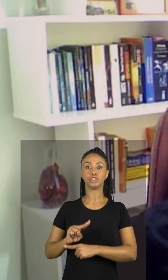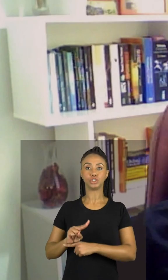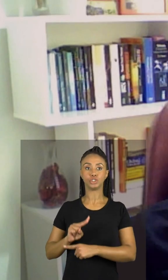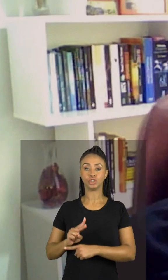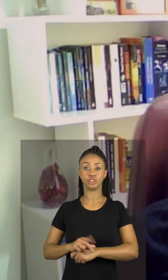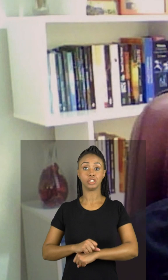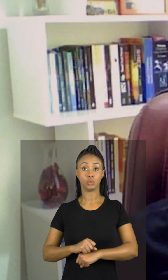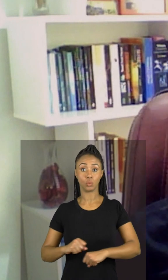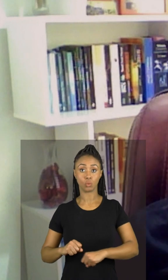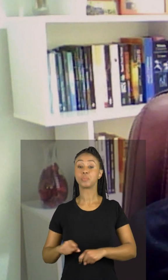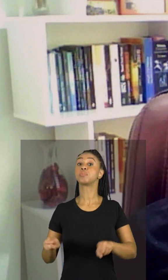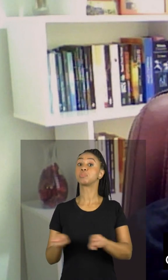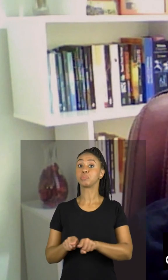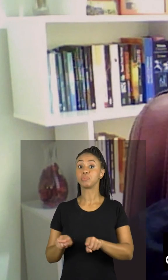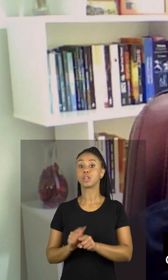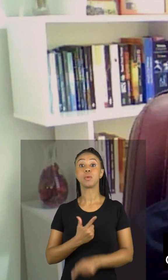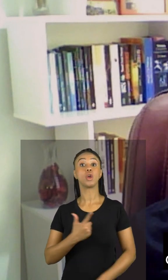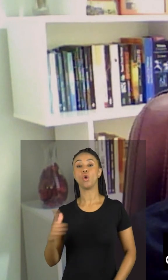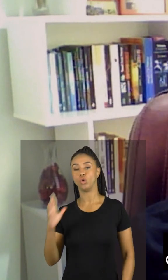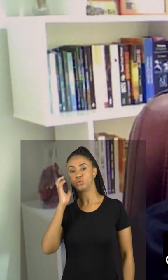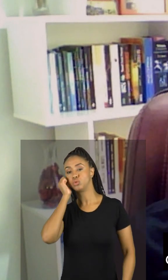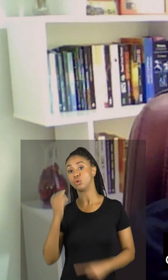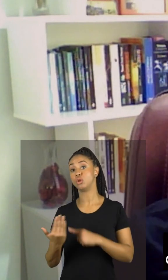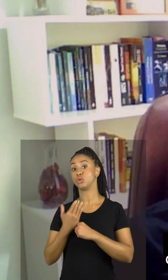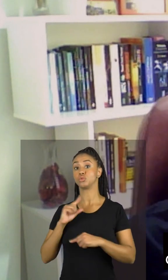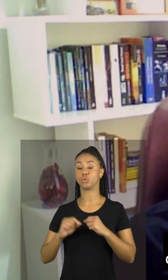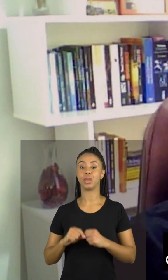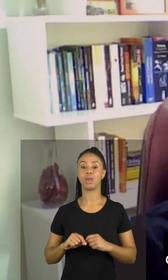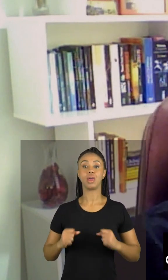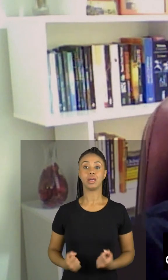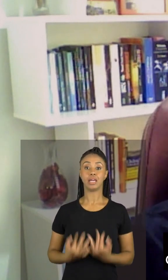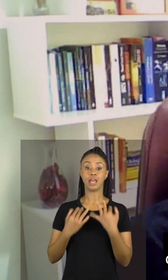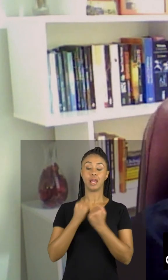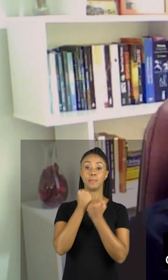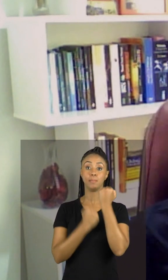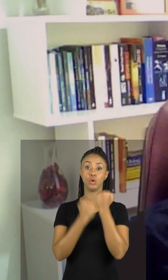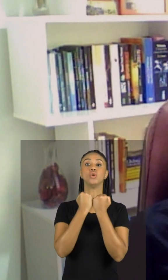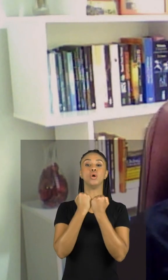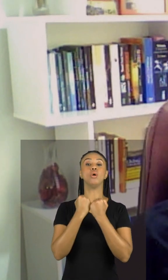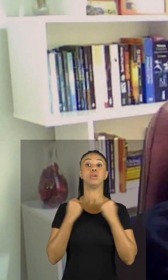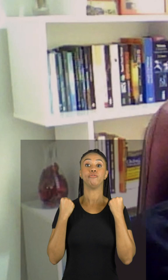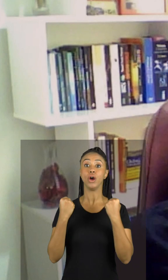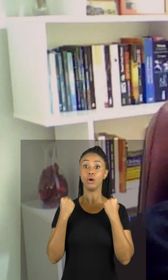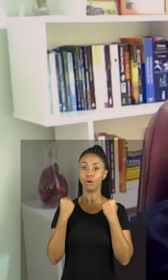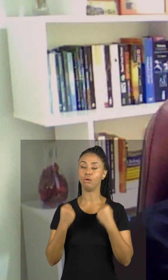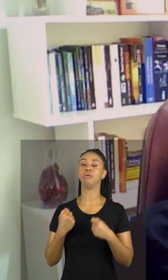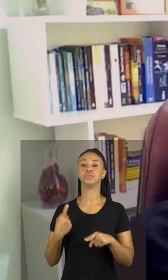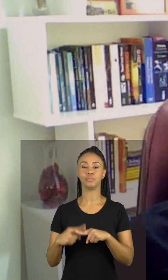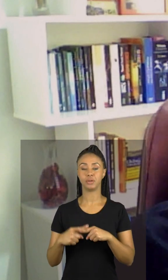Outra função interessante do sono seria de fortalecimento do nosso sistema imunológico, pois o sono, ele